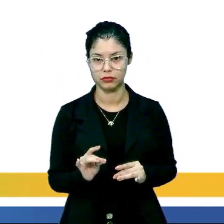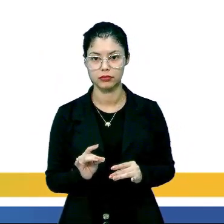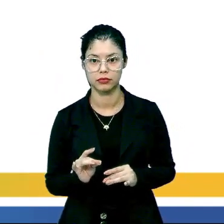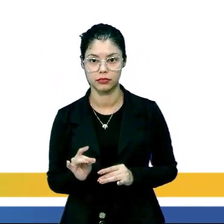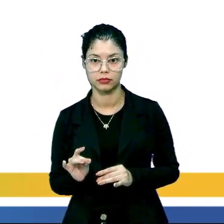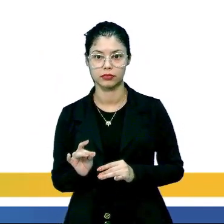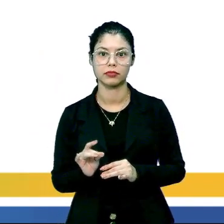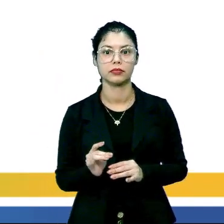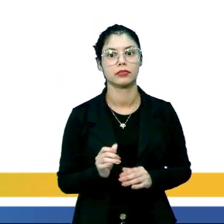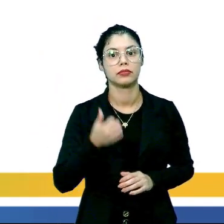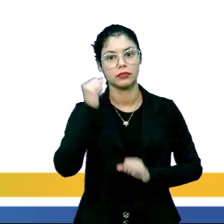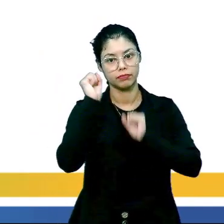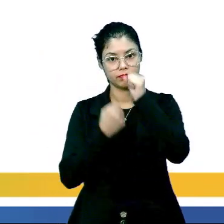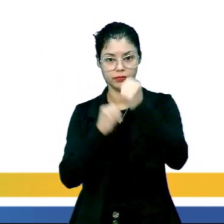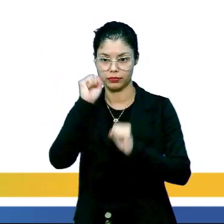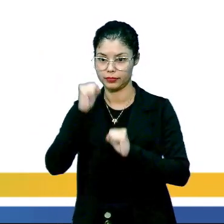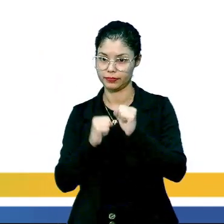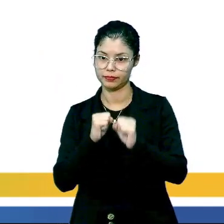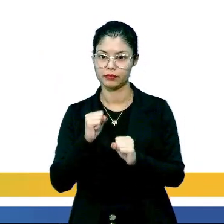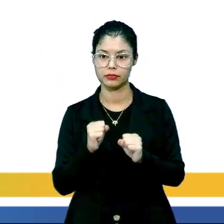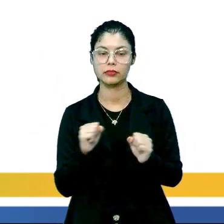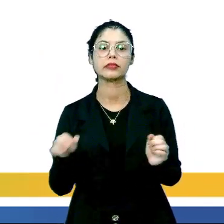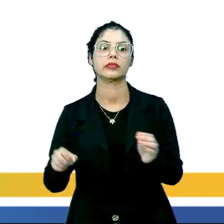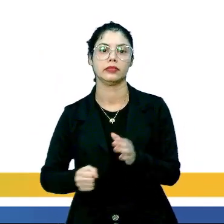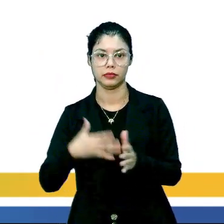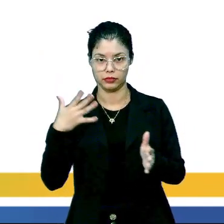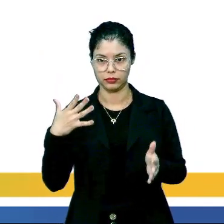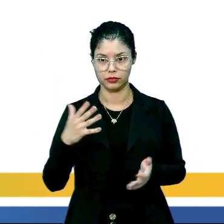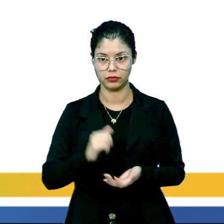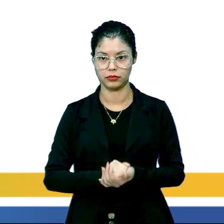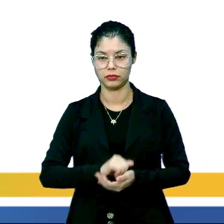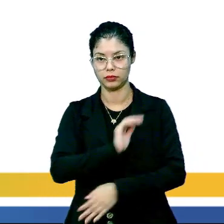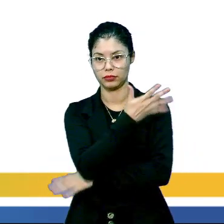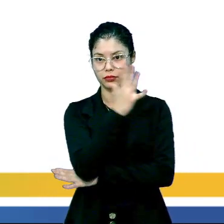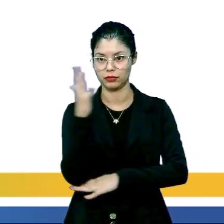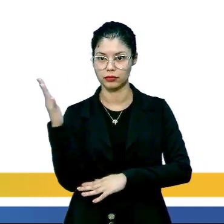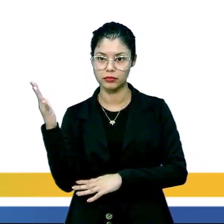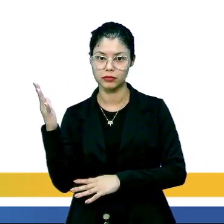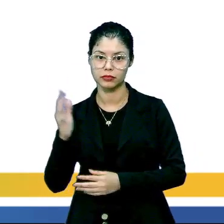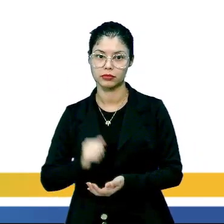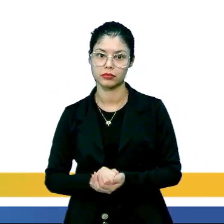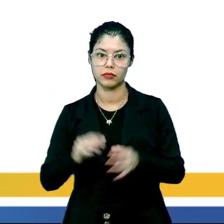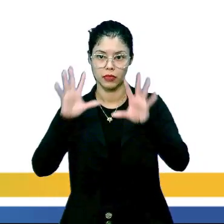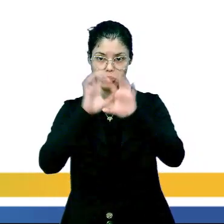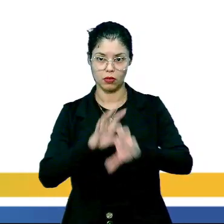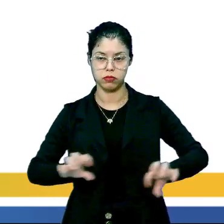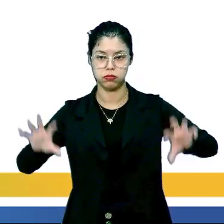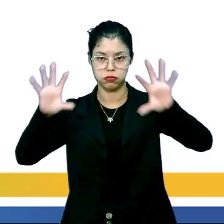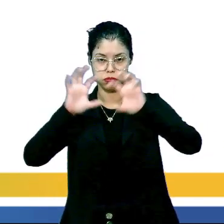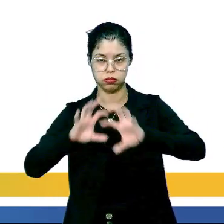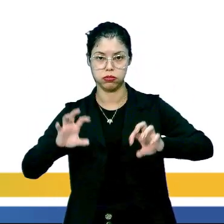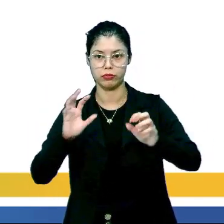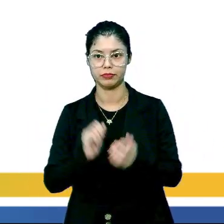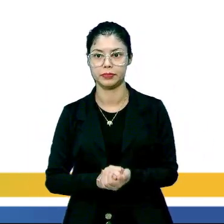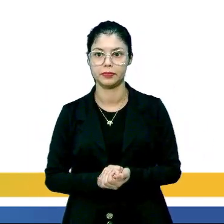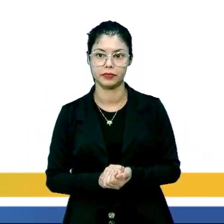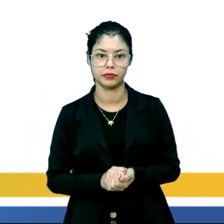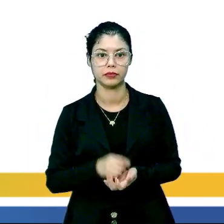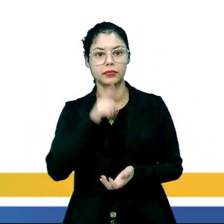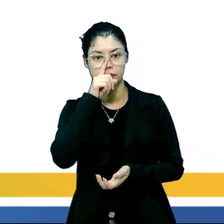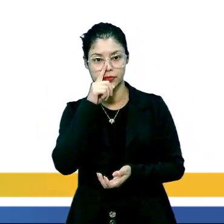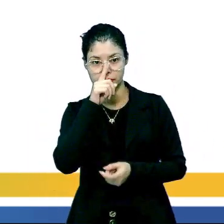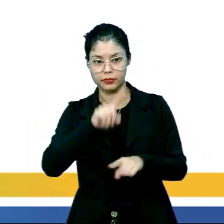É uma usina que não agride muito o meio ambiente, porque ela não vai gerar gases, né? Ela não vai gerar vapores ou gases